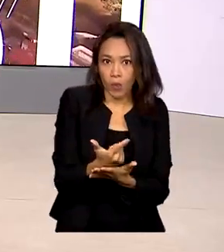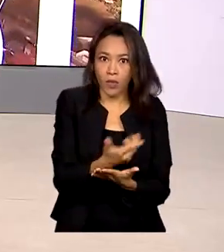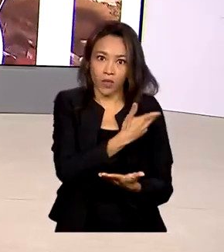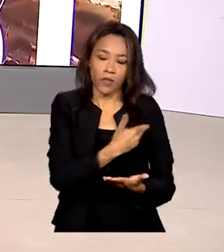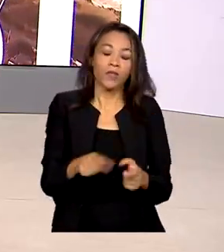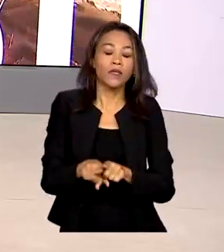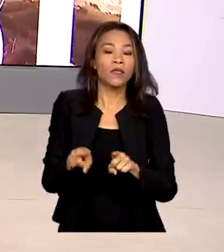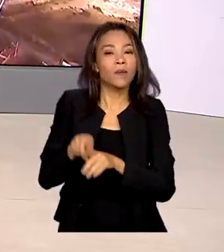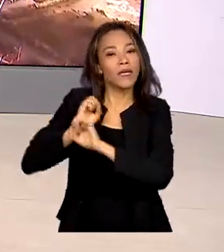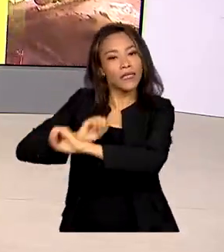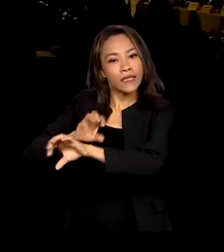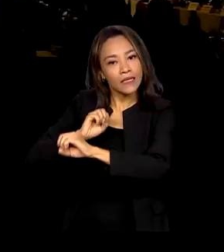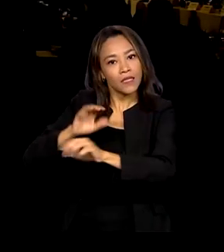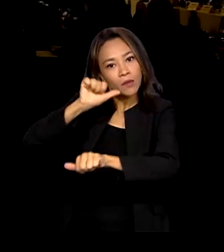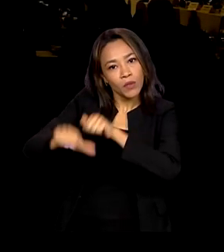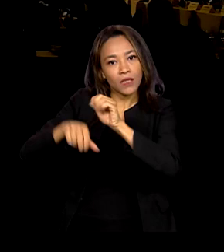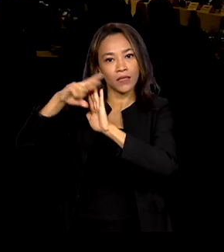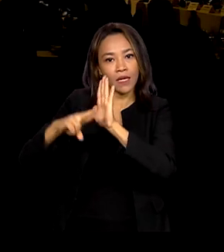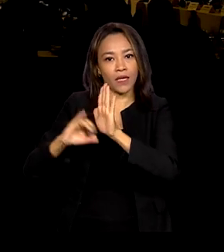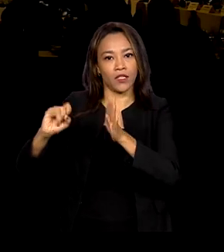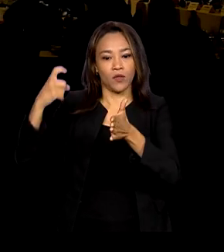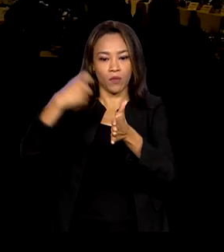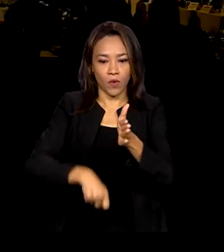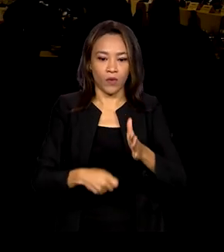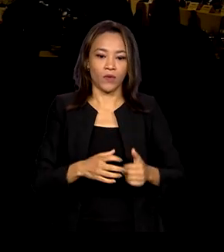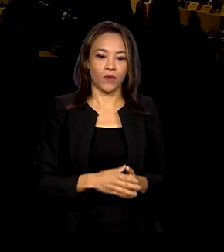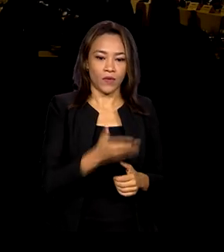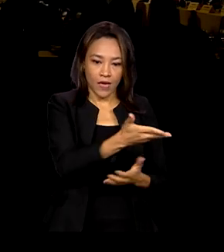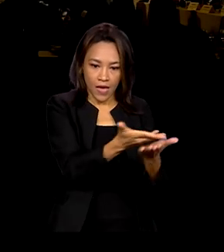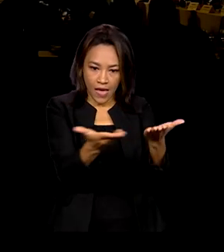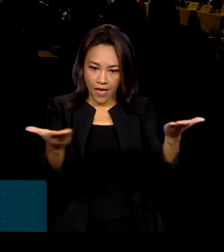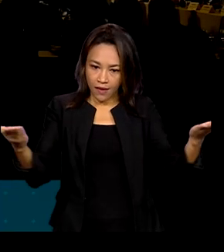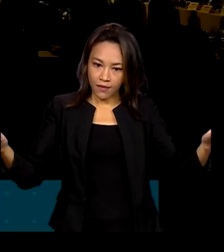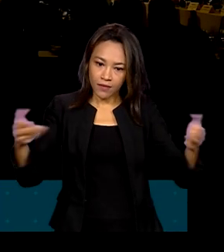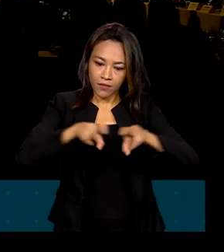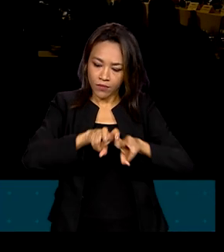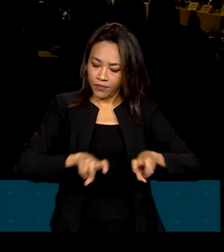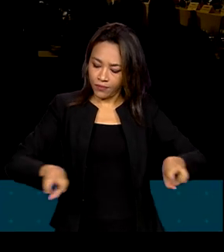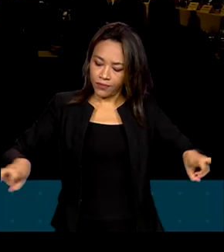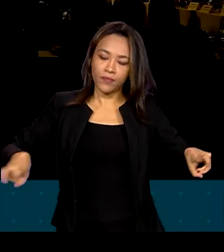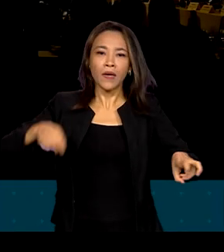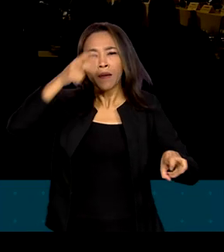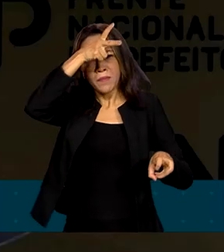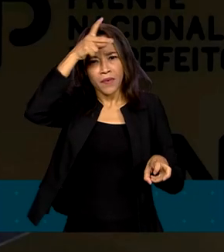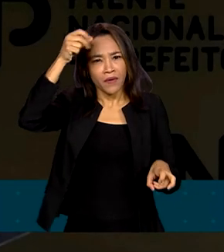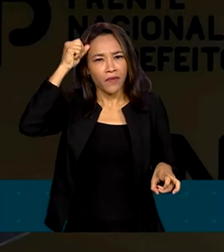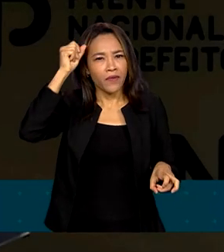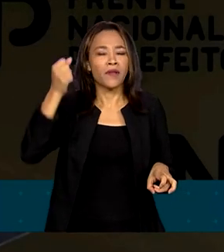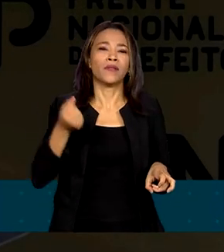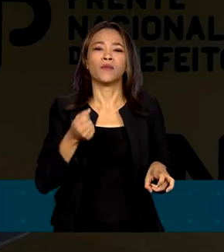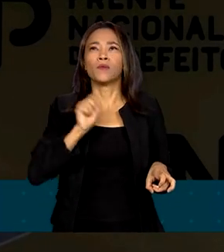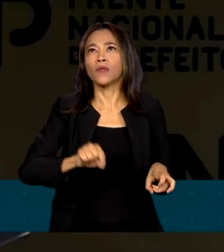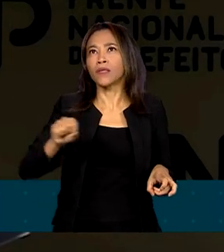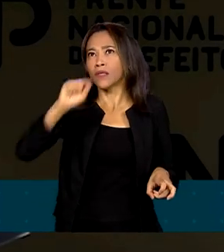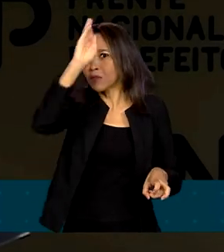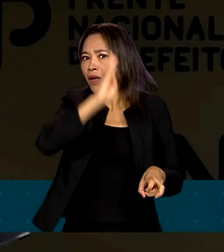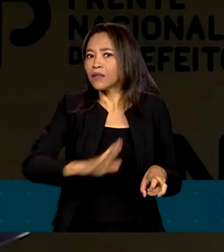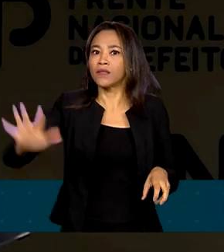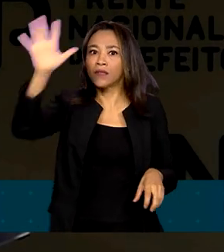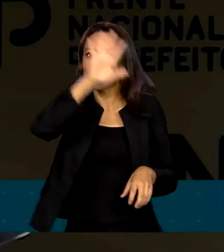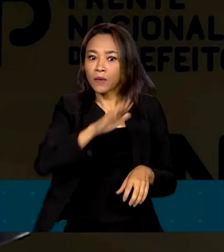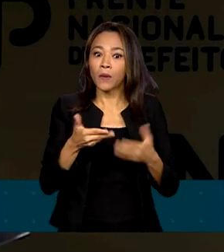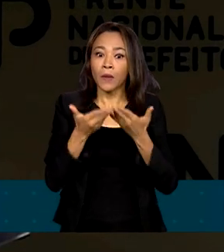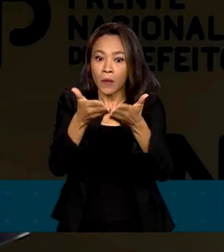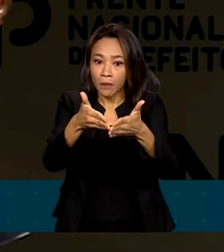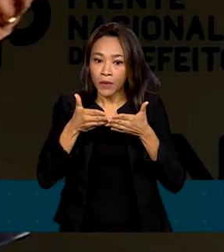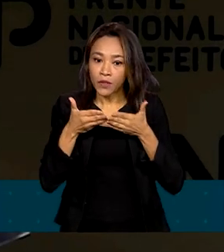e reforma tributária. Há uma plateia formada por prefeitos de todo o país, o ministro pediu apoio à proposta